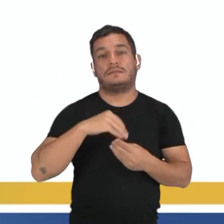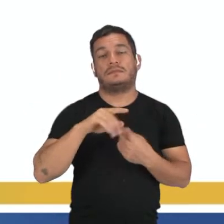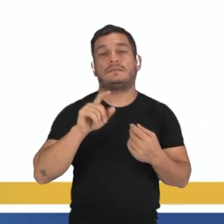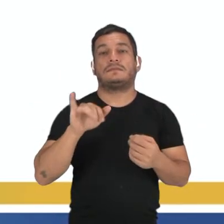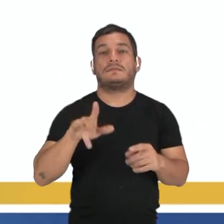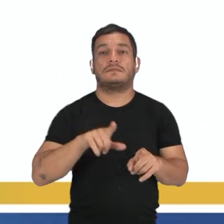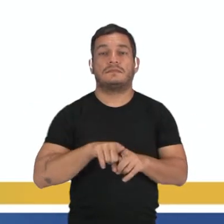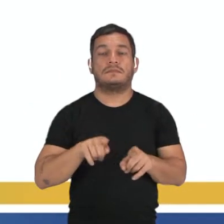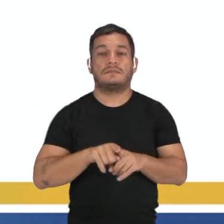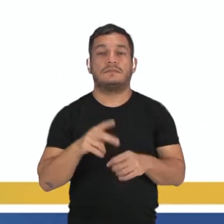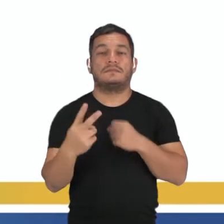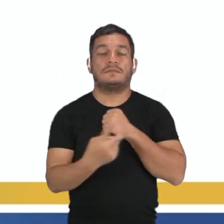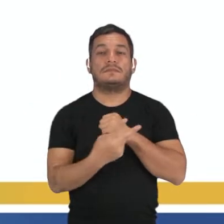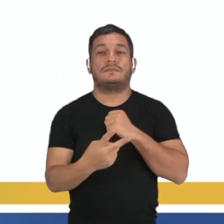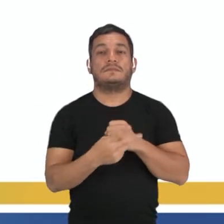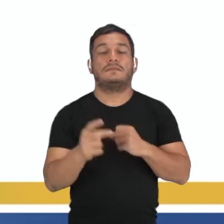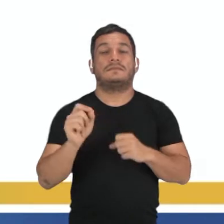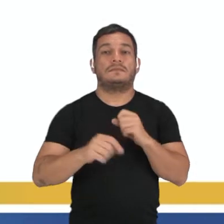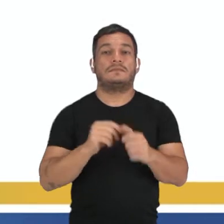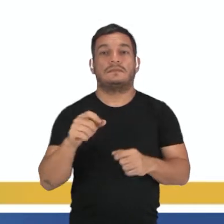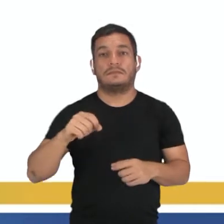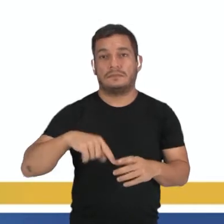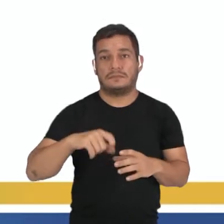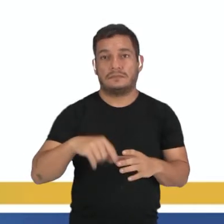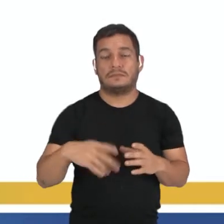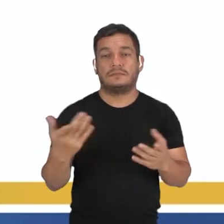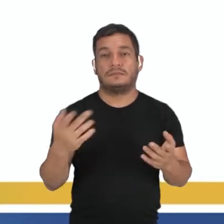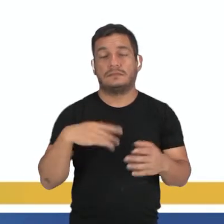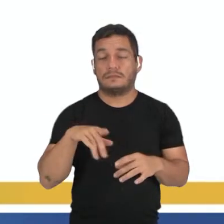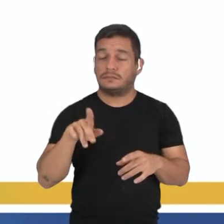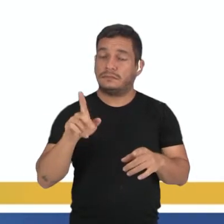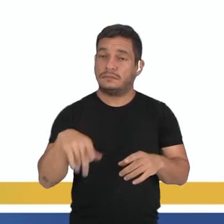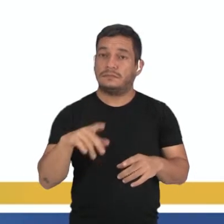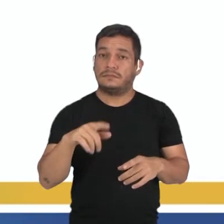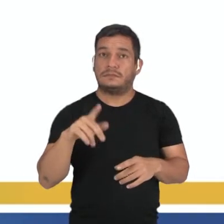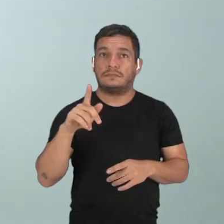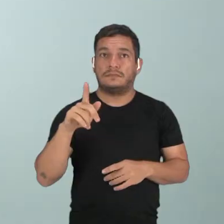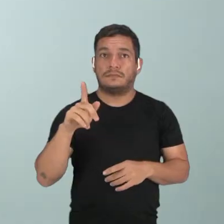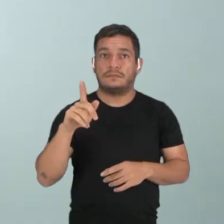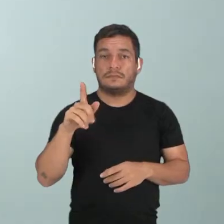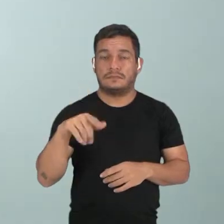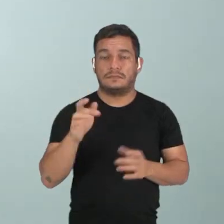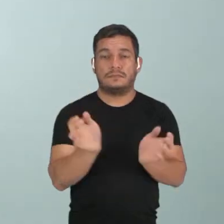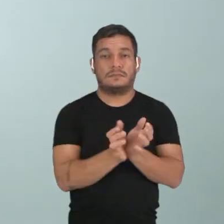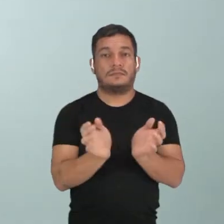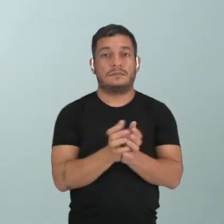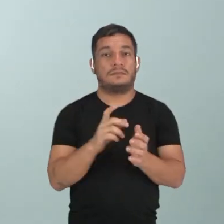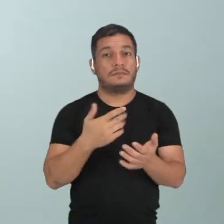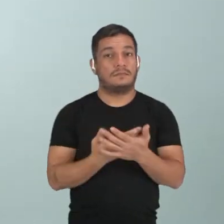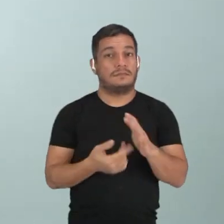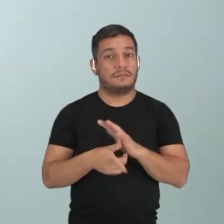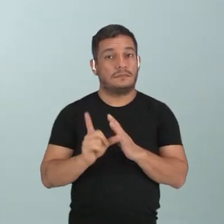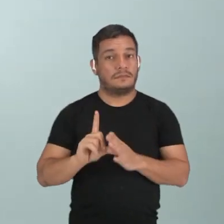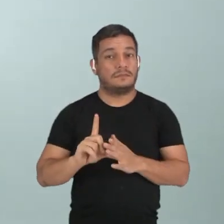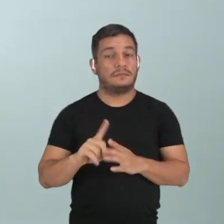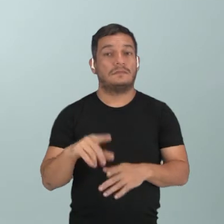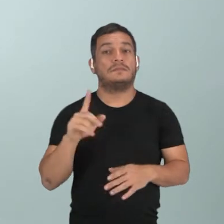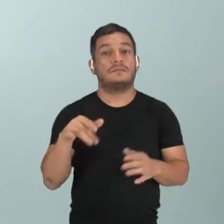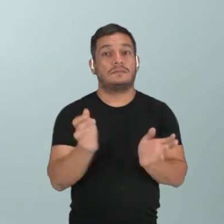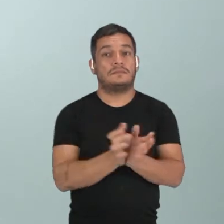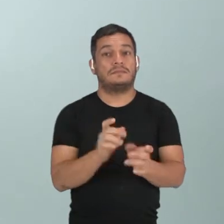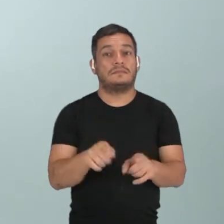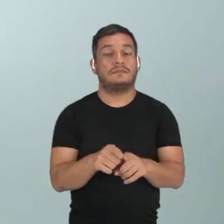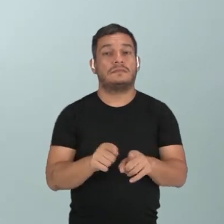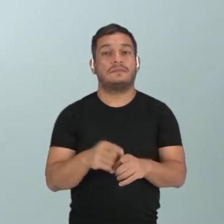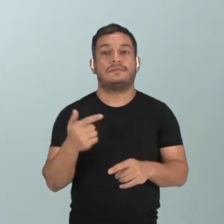e que também vai proteger as sementes. E aí, assim como as gimnospermas, que é o grupo que a gente estudou anteriormente, esse grupo